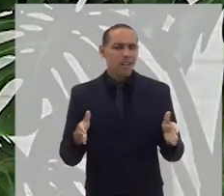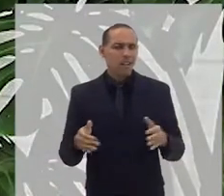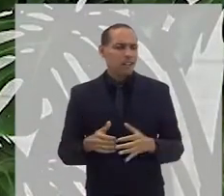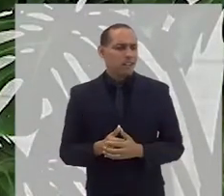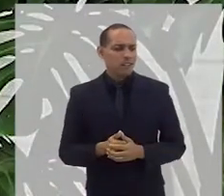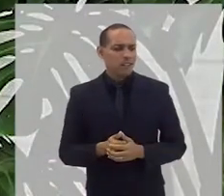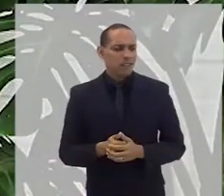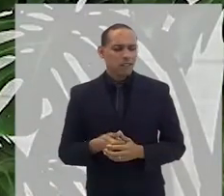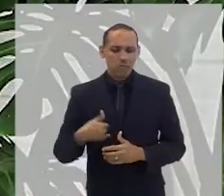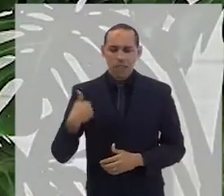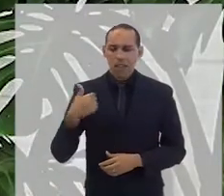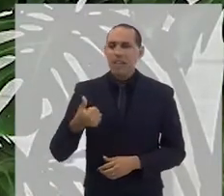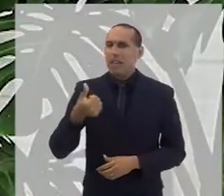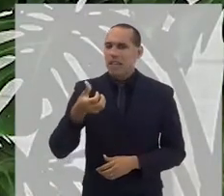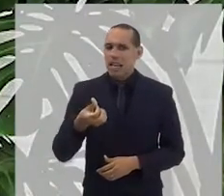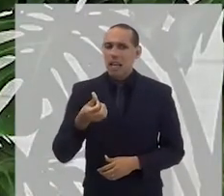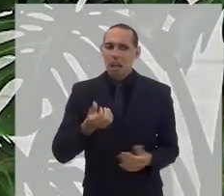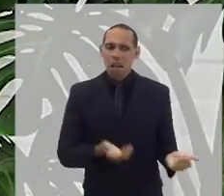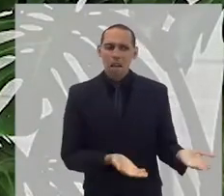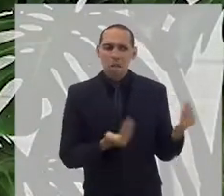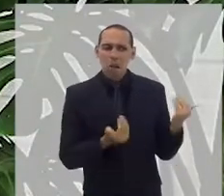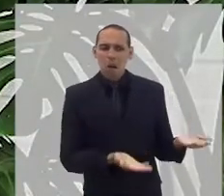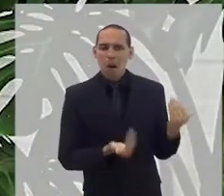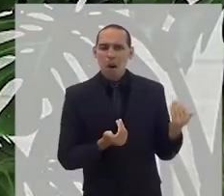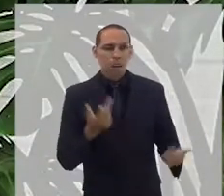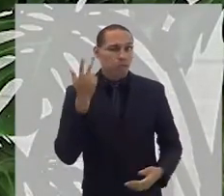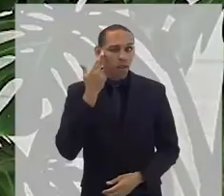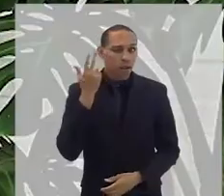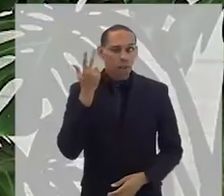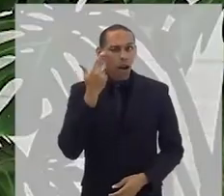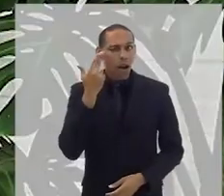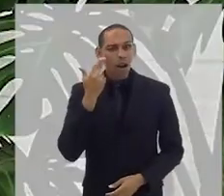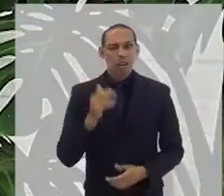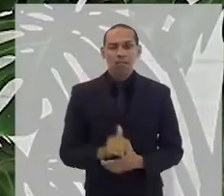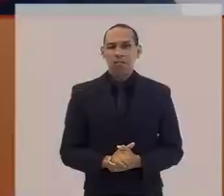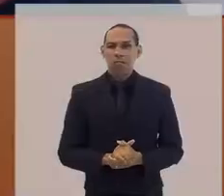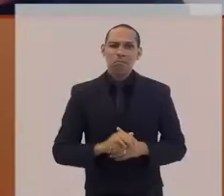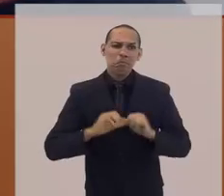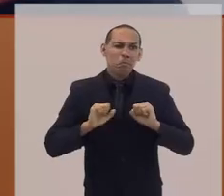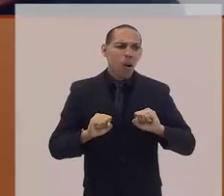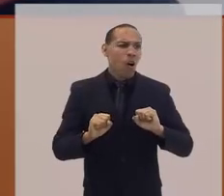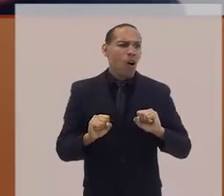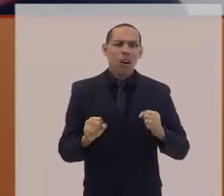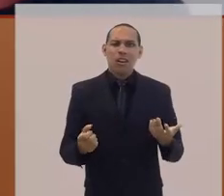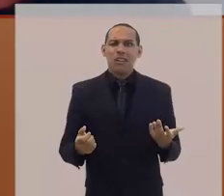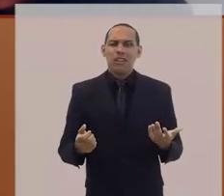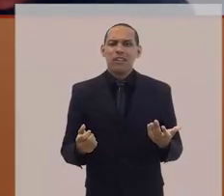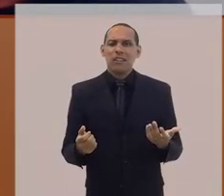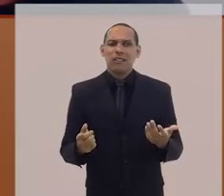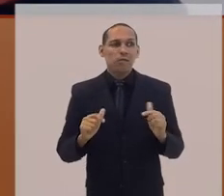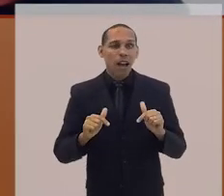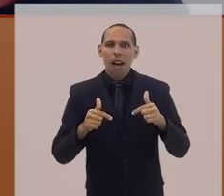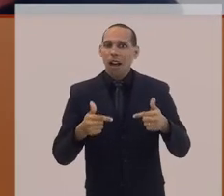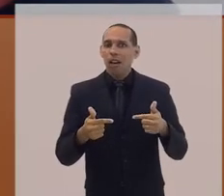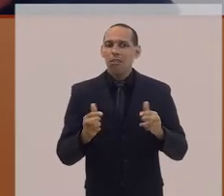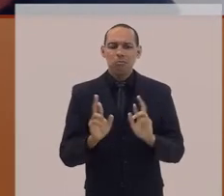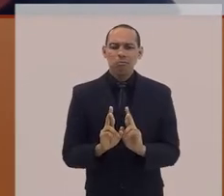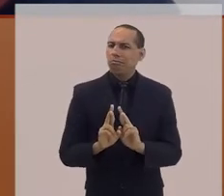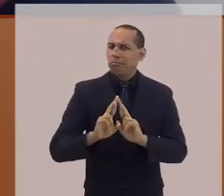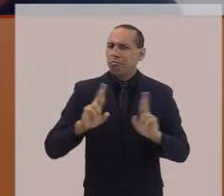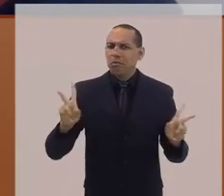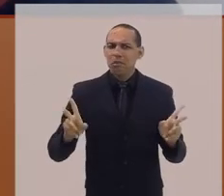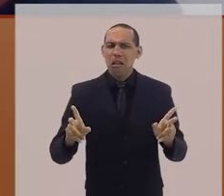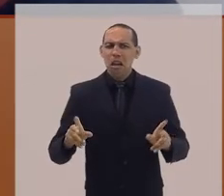exemplo, poderia ter uma atitude diferente, de revolta diante da doença, daquela situação,